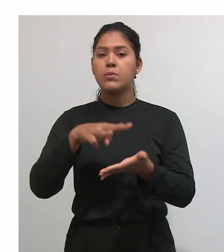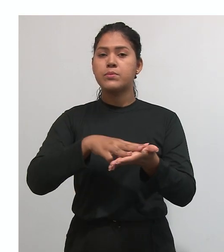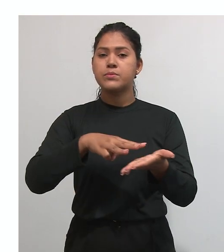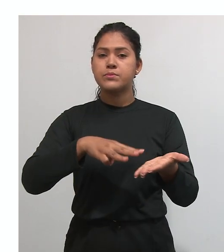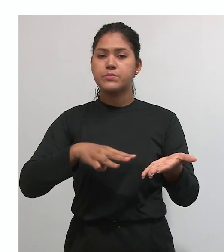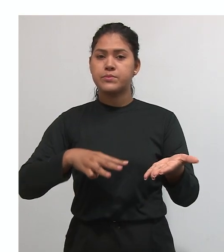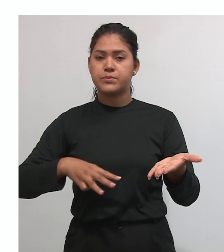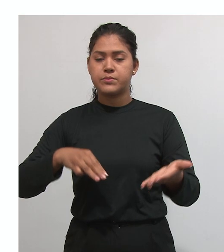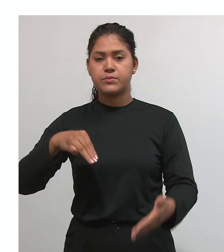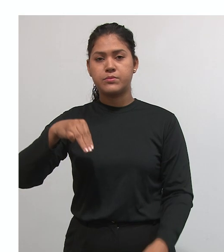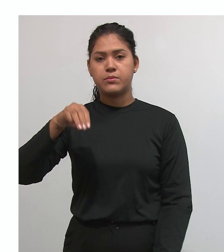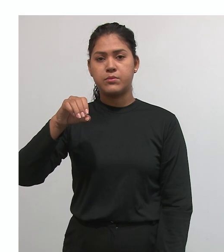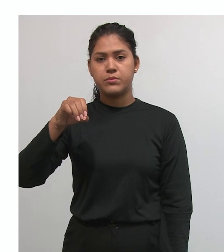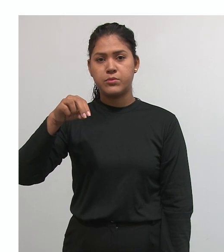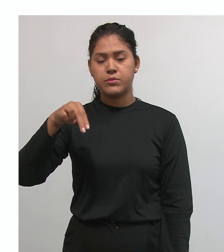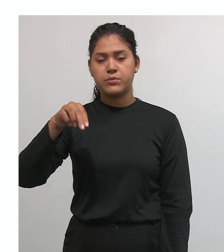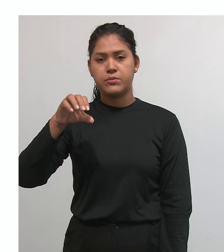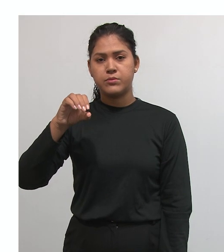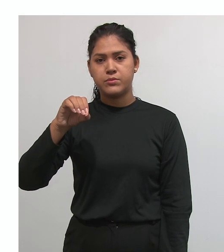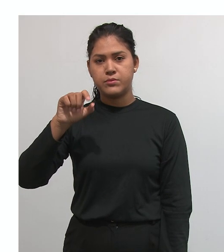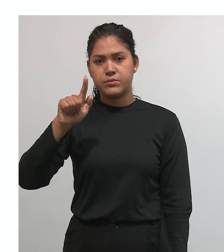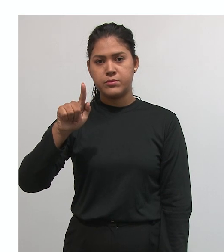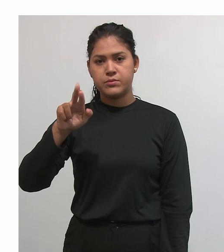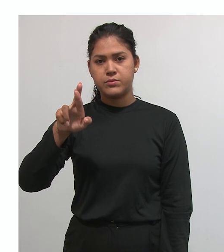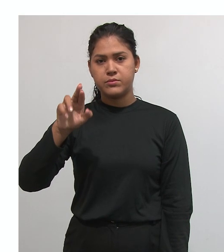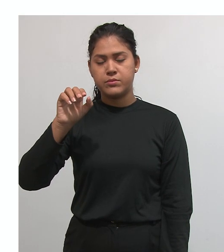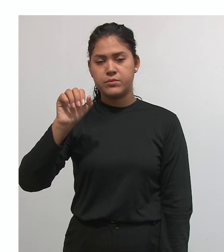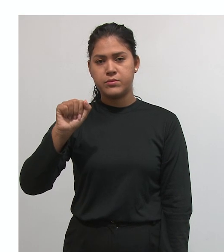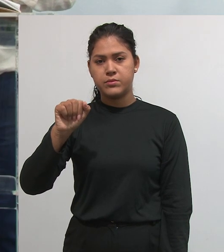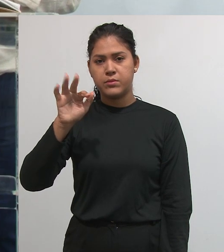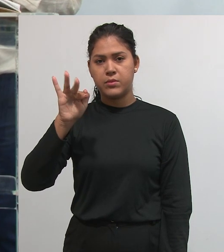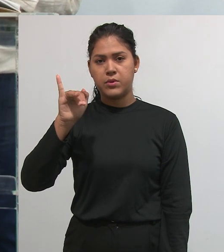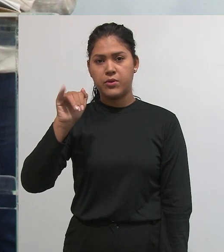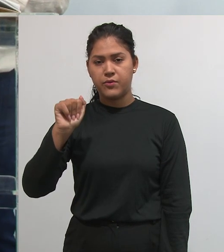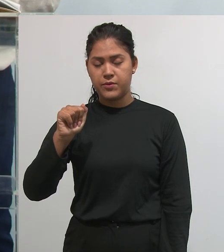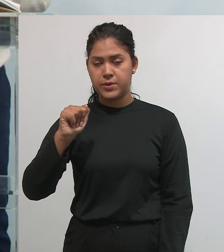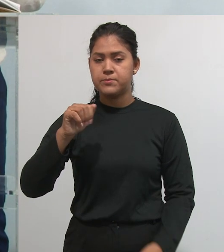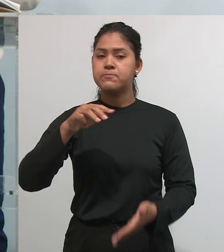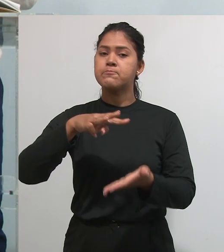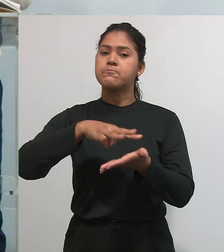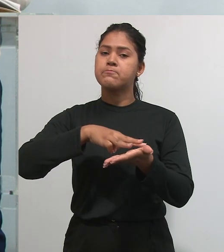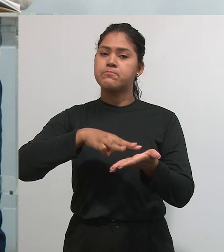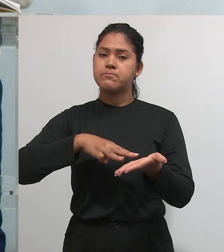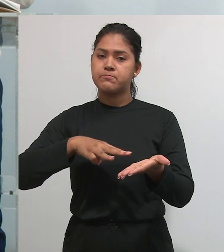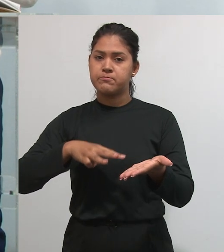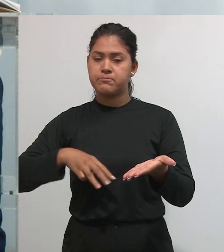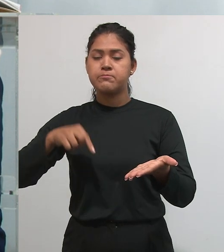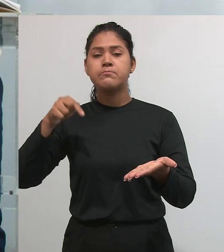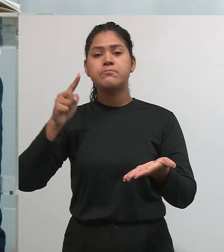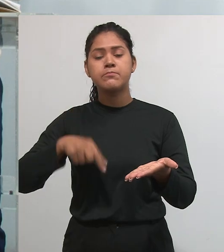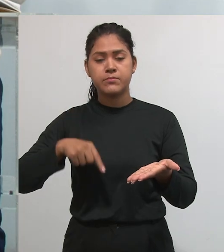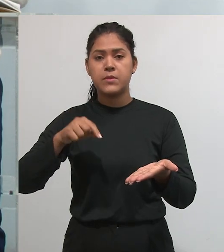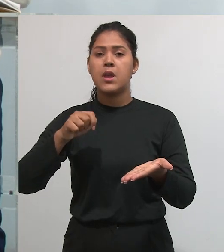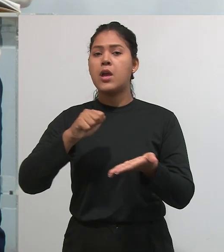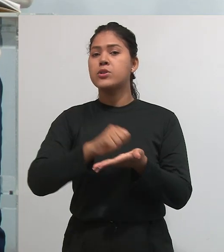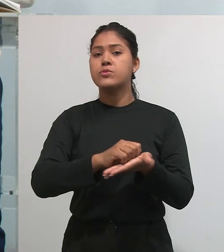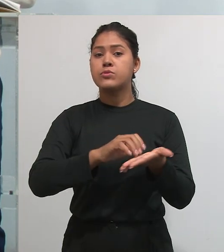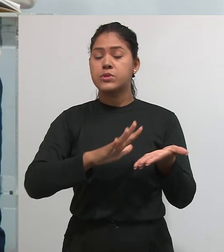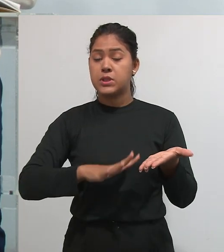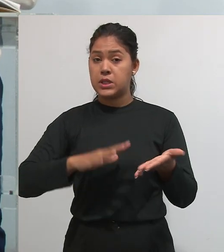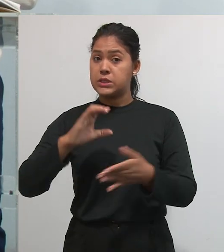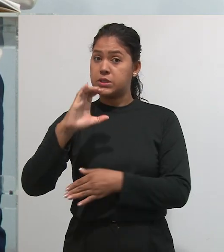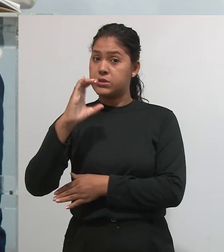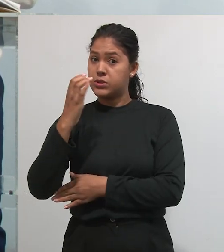monografia. Entendeu? A monografia é o trabalho científico onde a gente pega um tema,